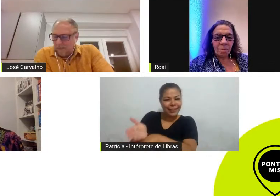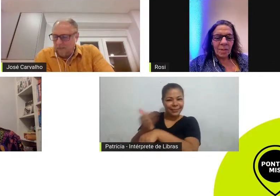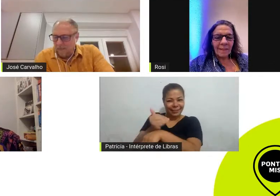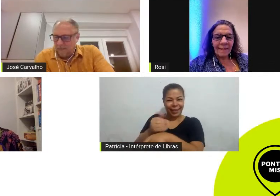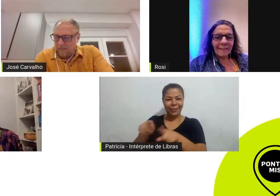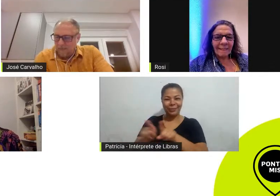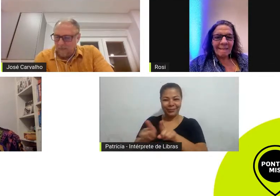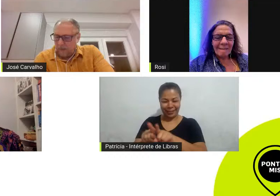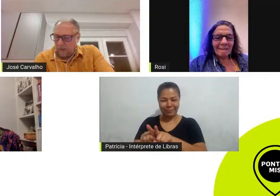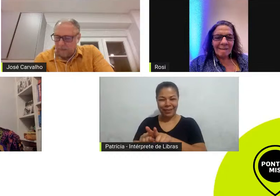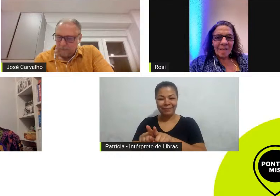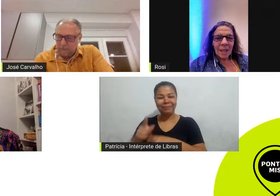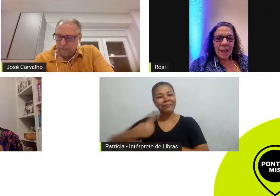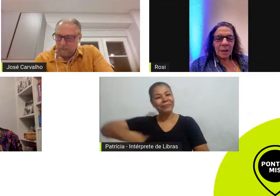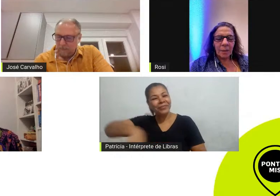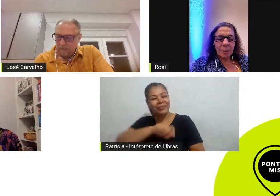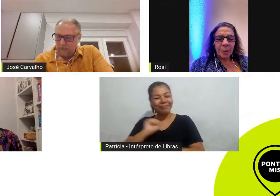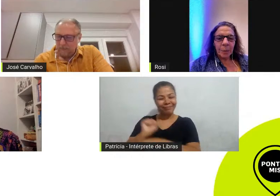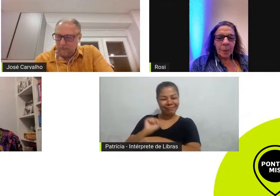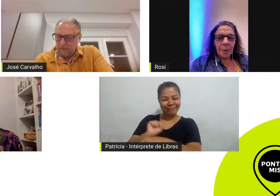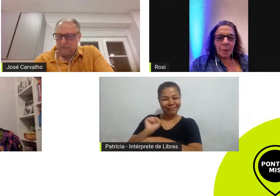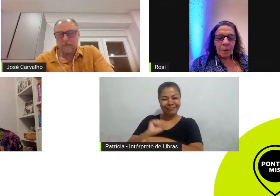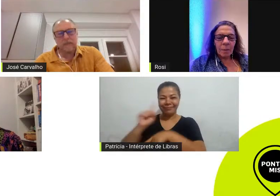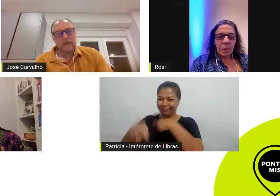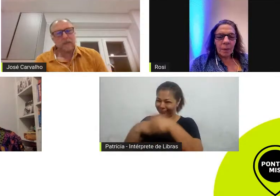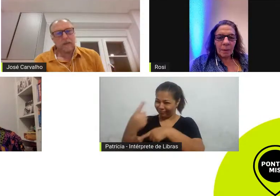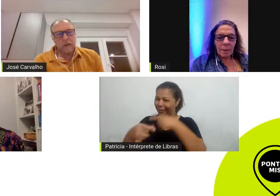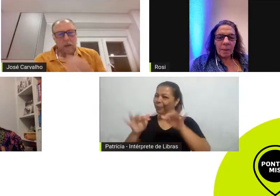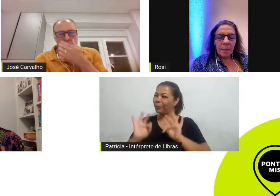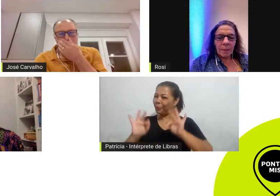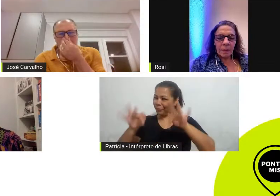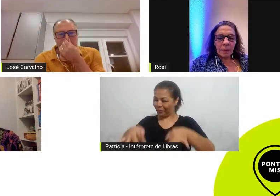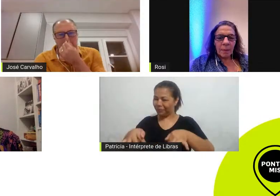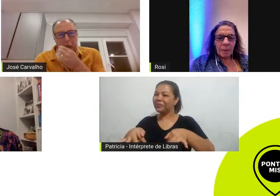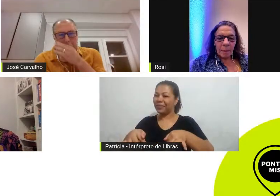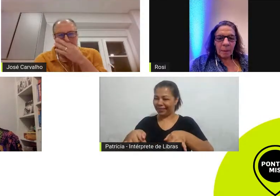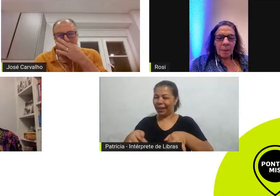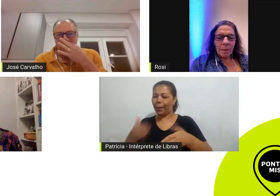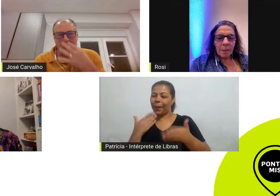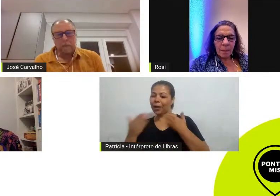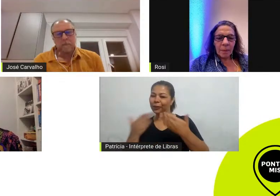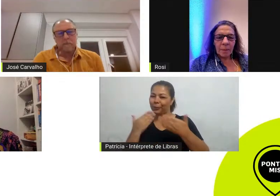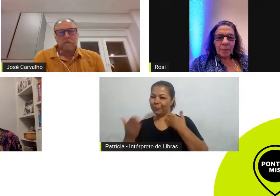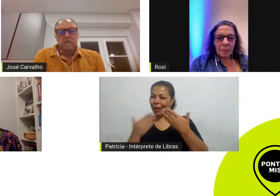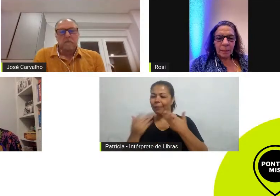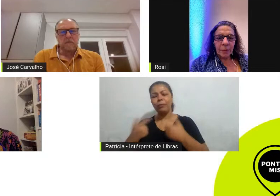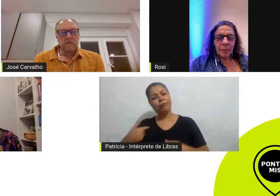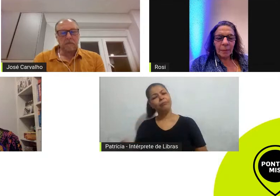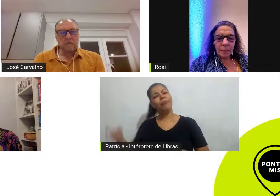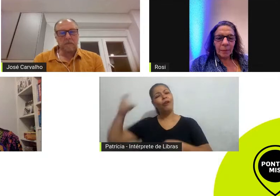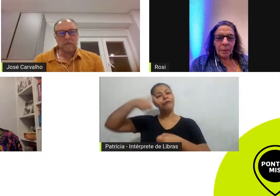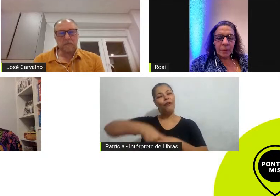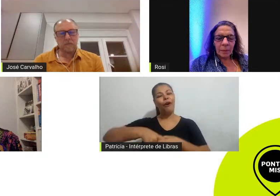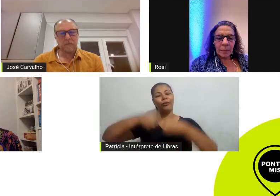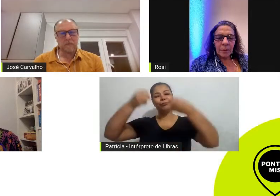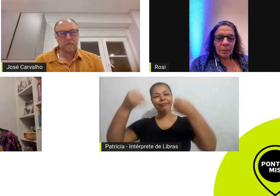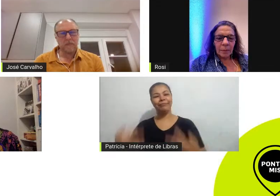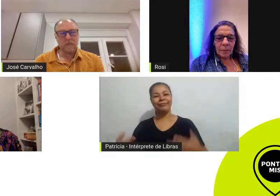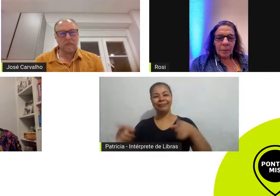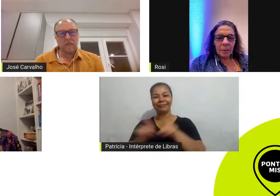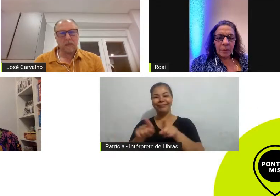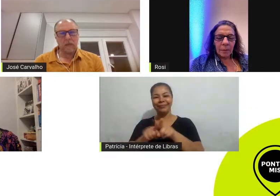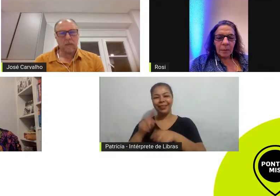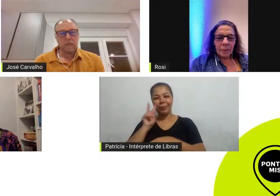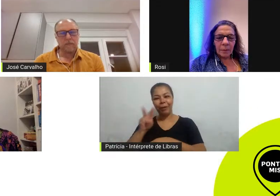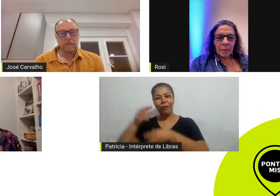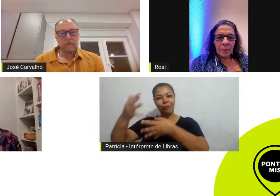transmissão a gente vai deixar esse vídeo para o final da programação aqui do bate-papo que eu volto falo um pouquinho também com os comentários de vocês